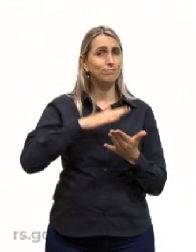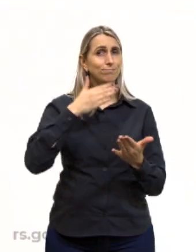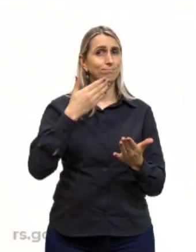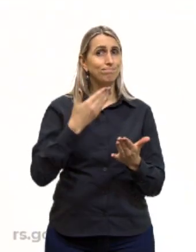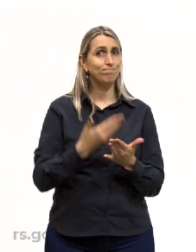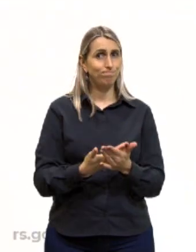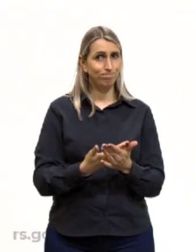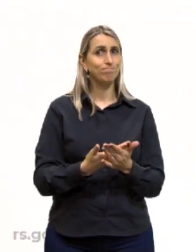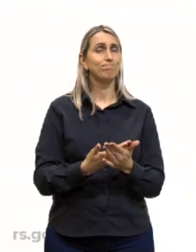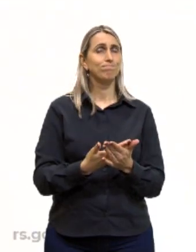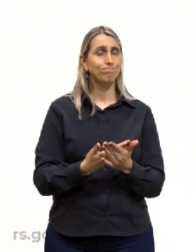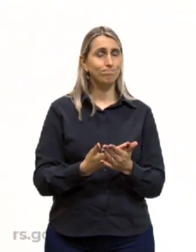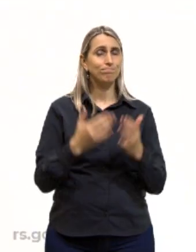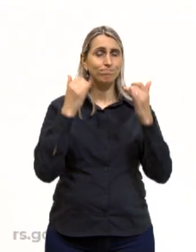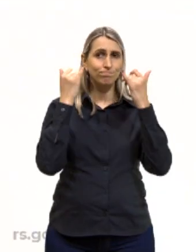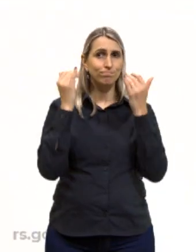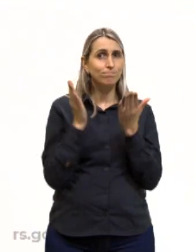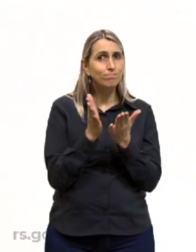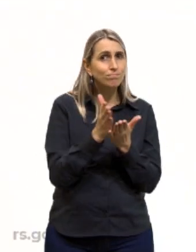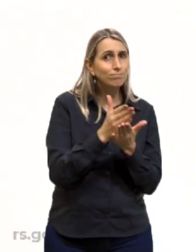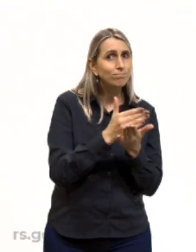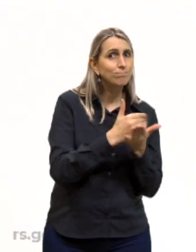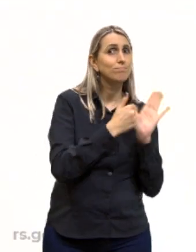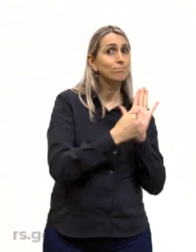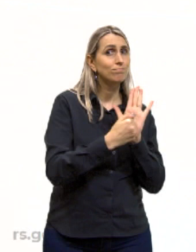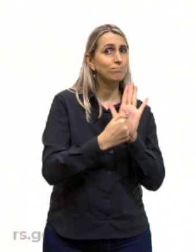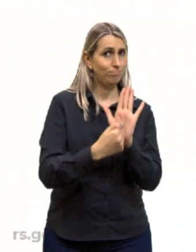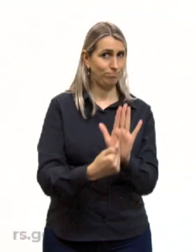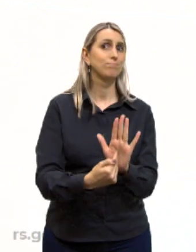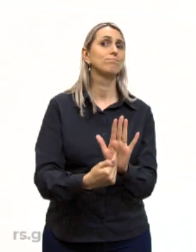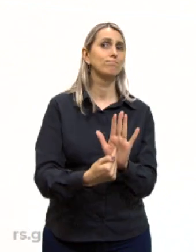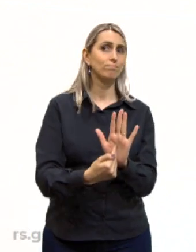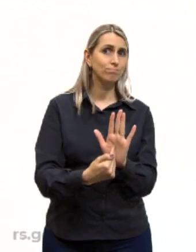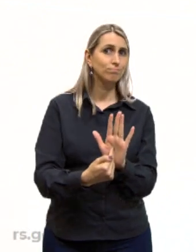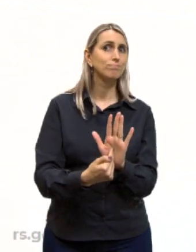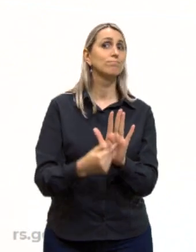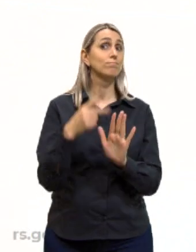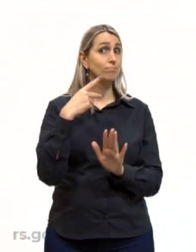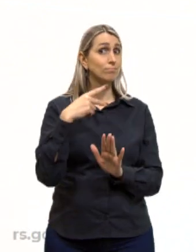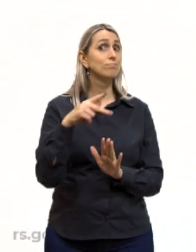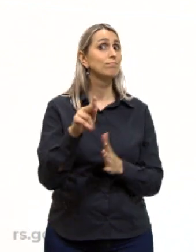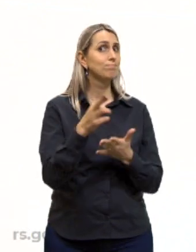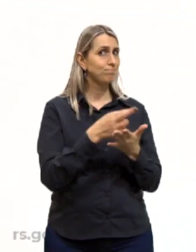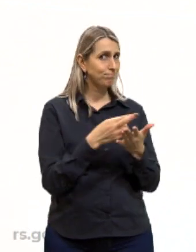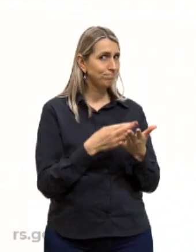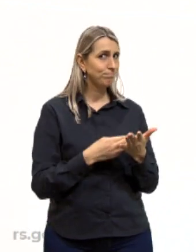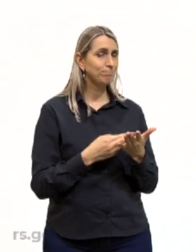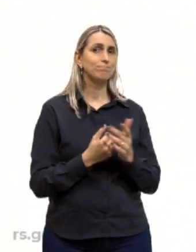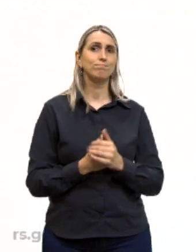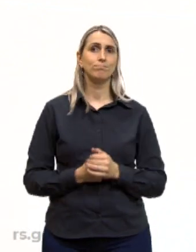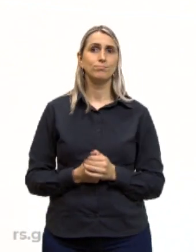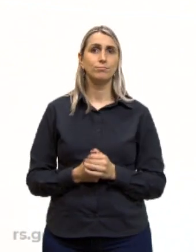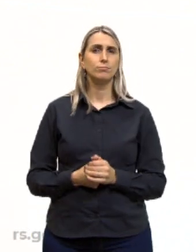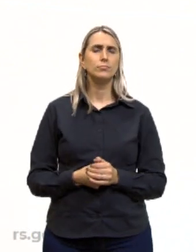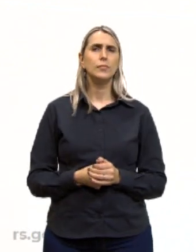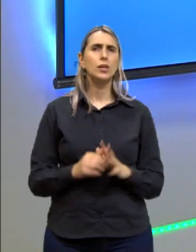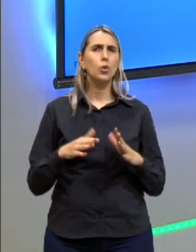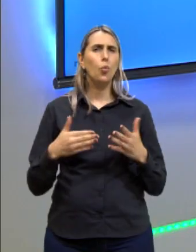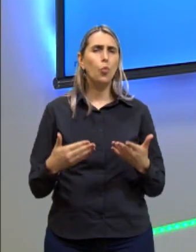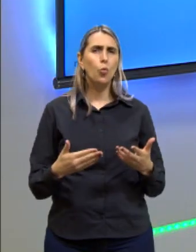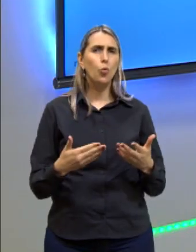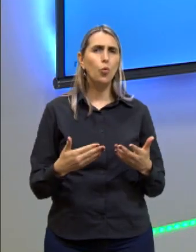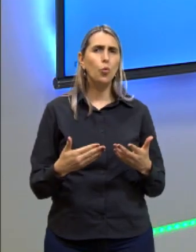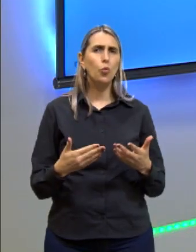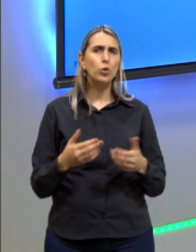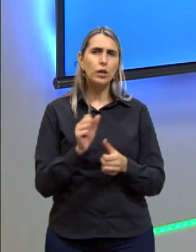interpretar o dado que tu vai trazer para a tua redação, tá legal? Então, o que que a banca